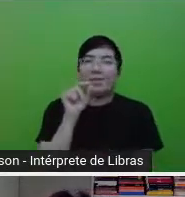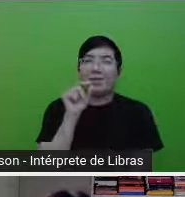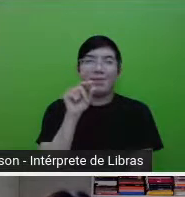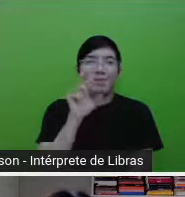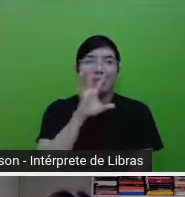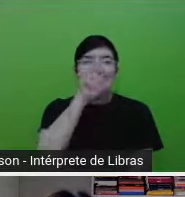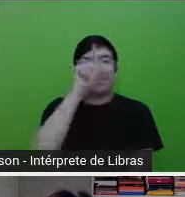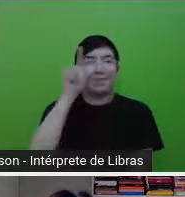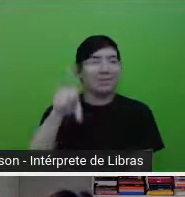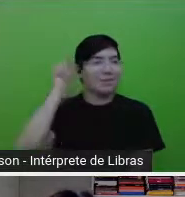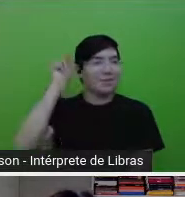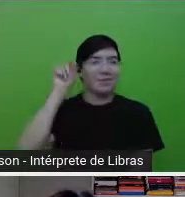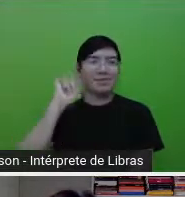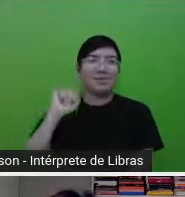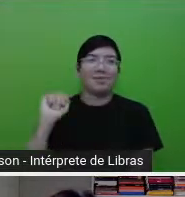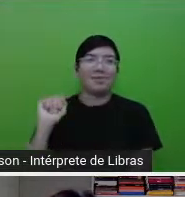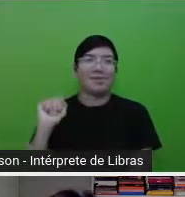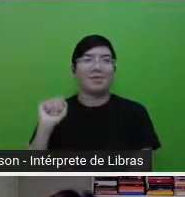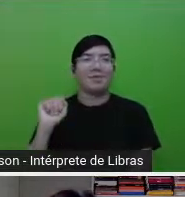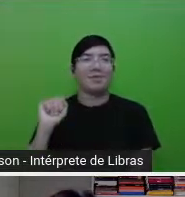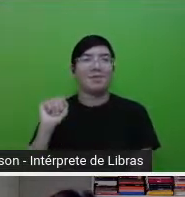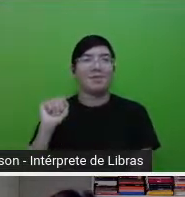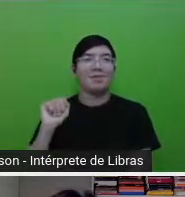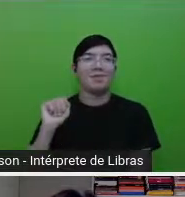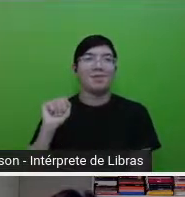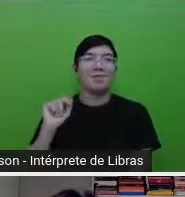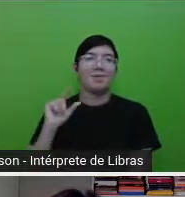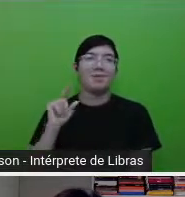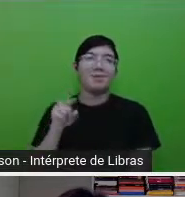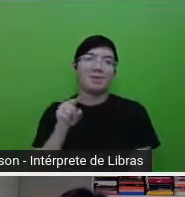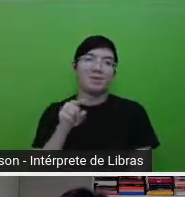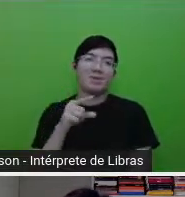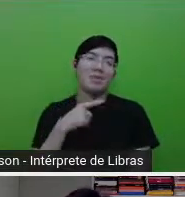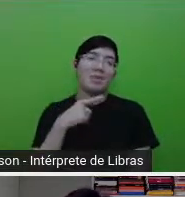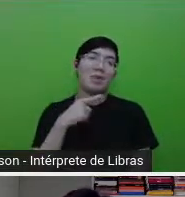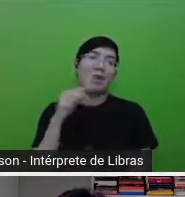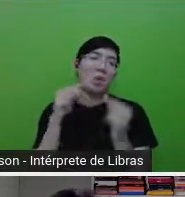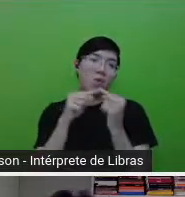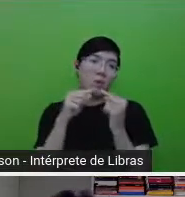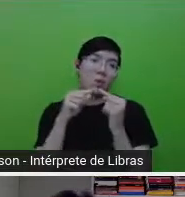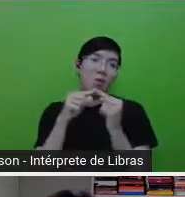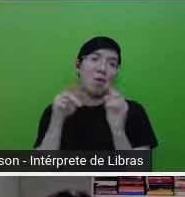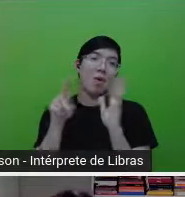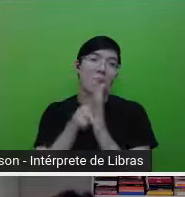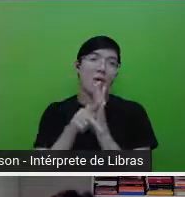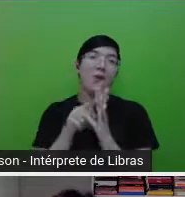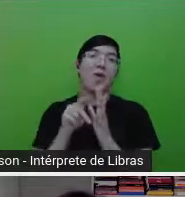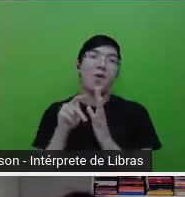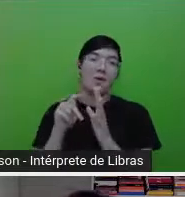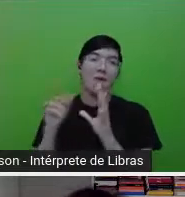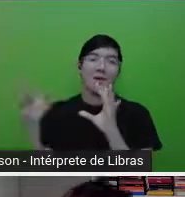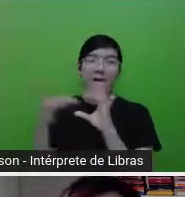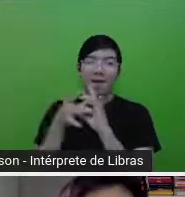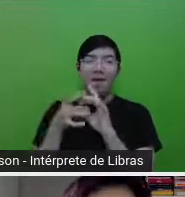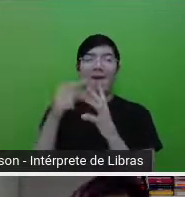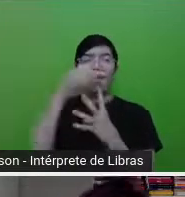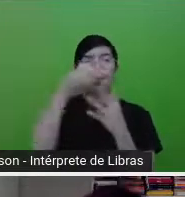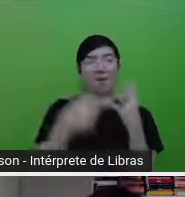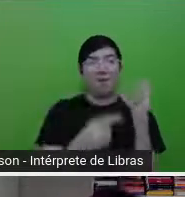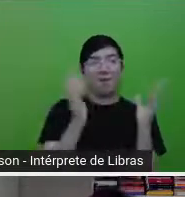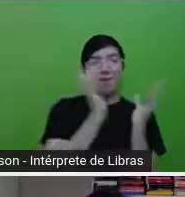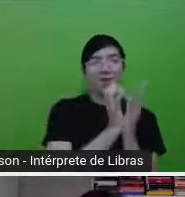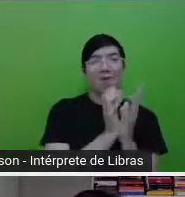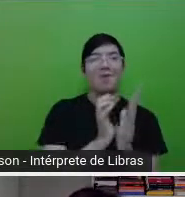É porque ele está sendo usado em paralelo à tetralogia, né? Exatamente. Eles são romances independentes, em volumes